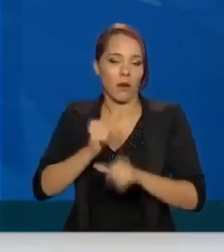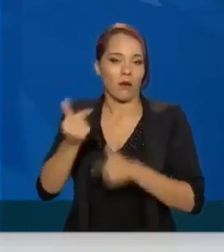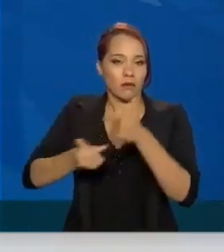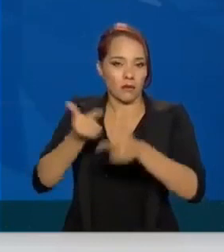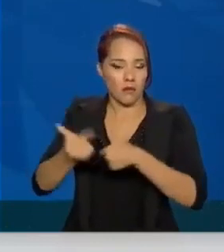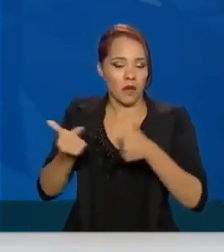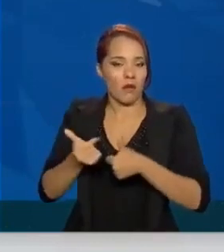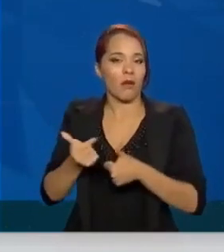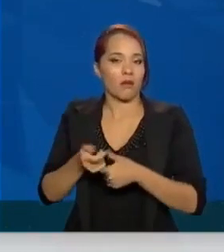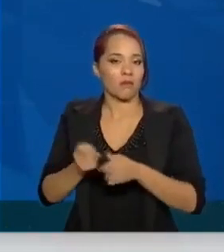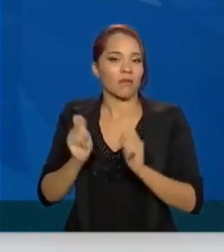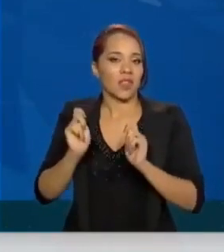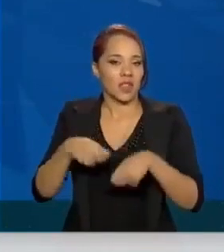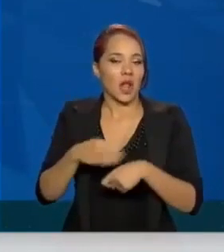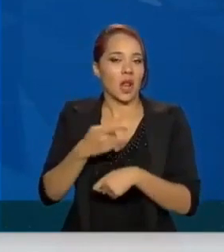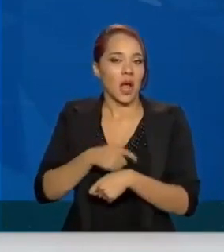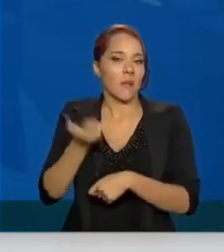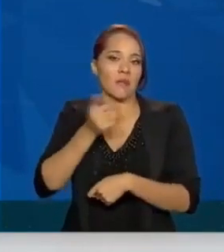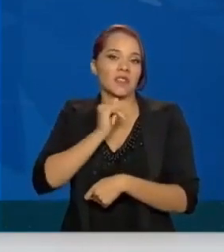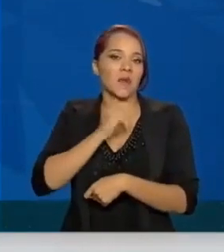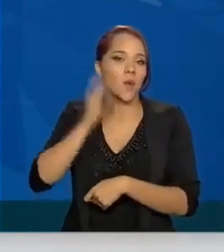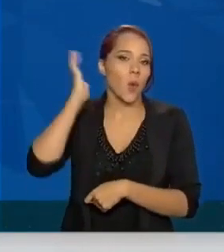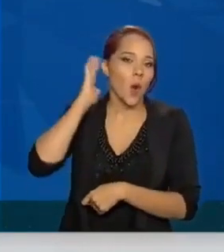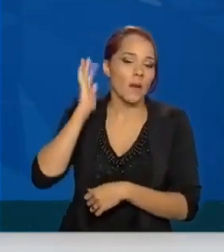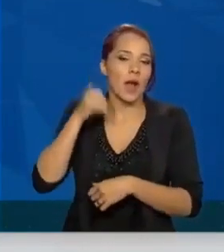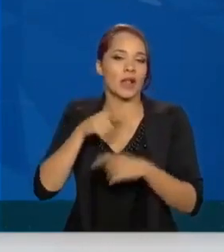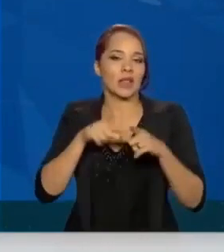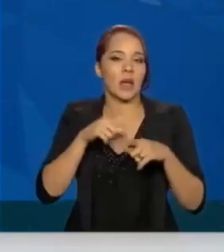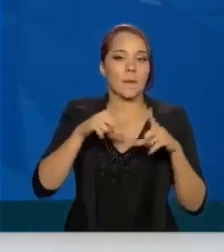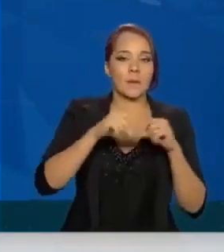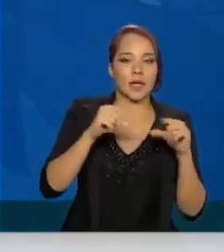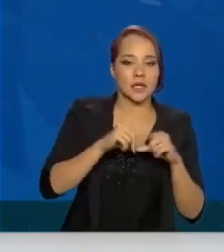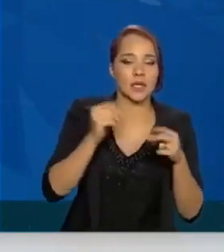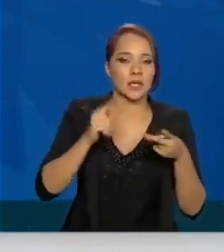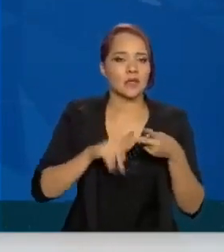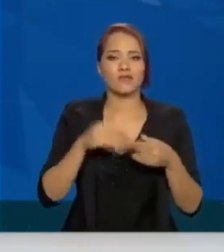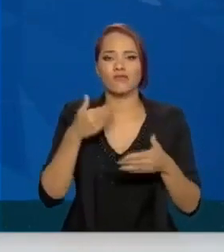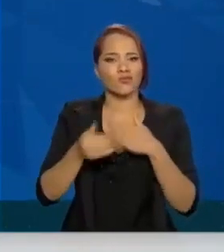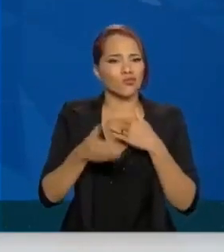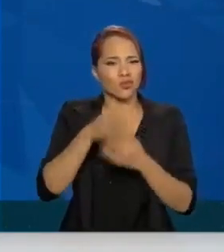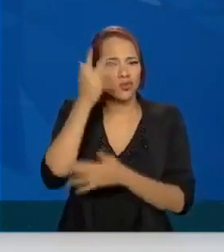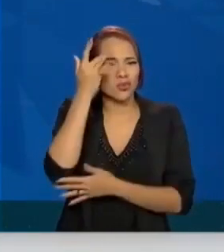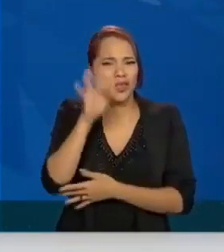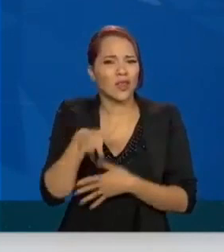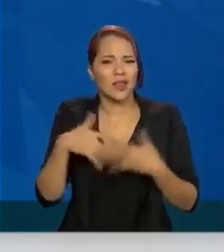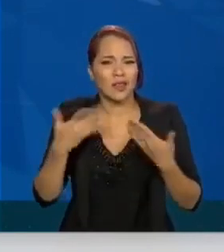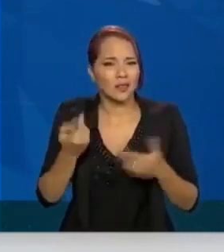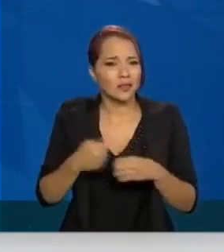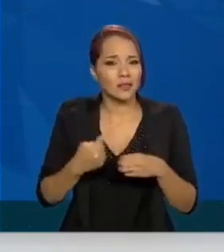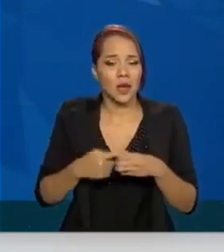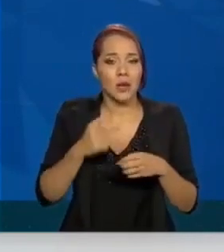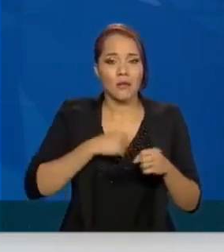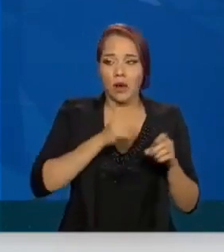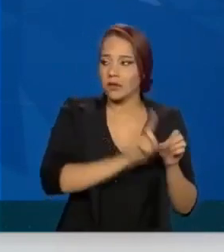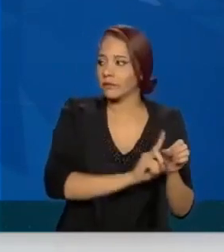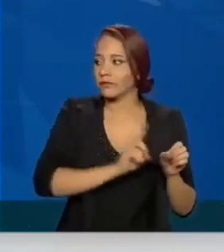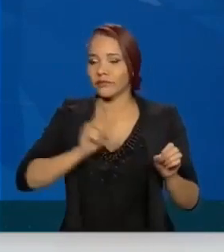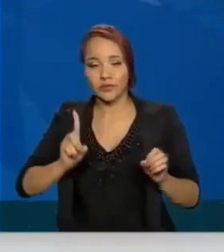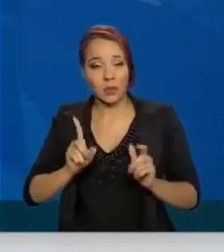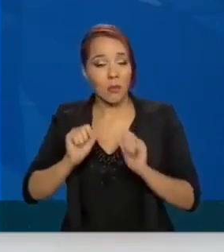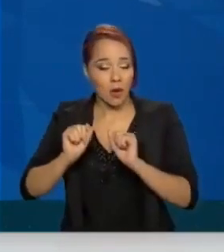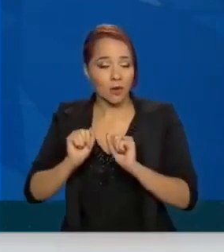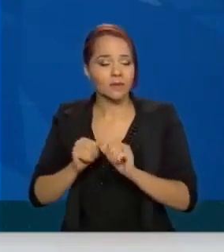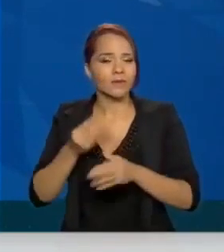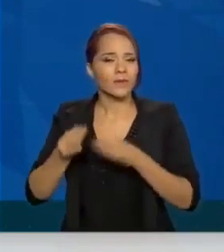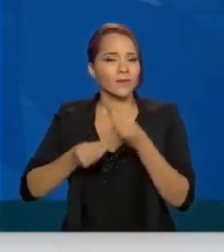trabalhar e que estão, sei lá, em Cuiabá, estão em Brasília, estão em, não sei, Ribeirão Preto, posso deslocar para lá? Posso.